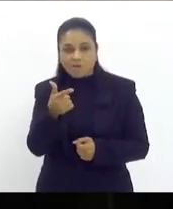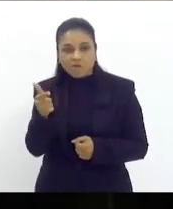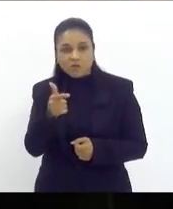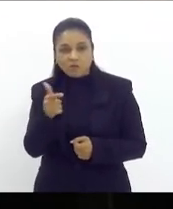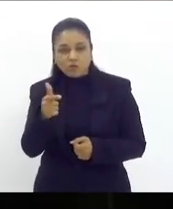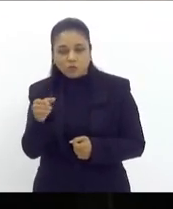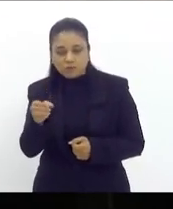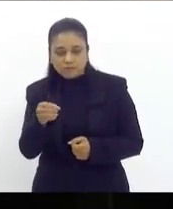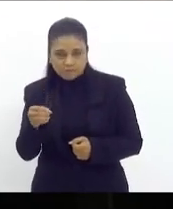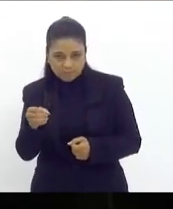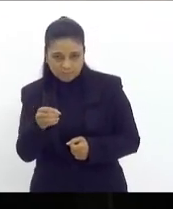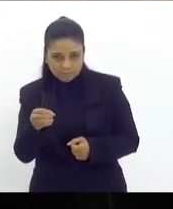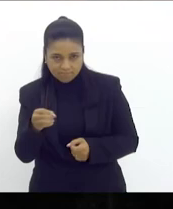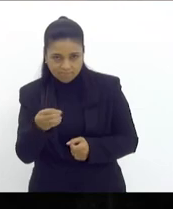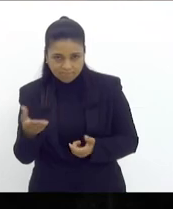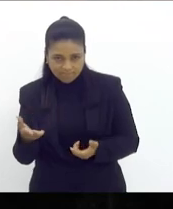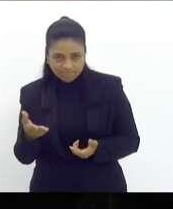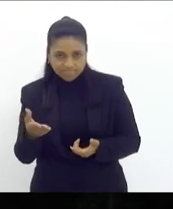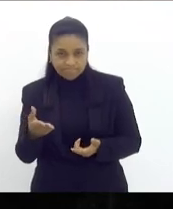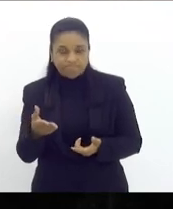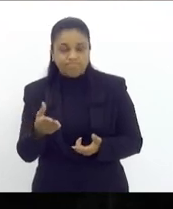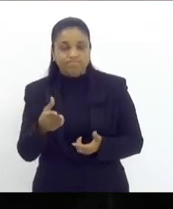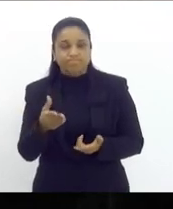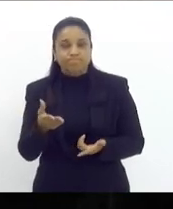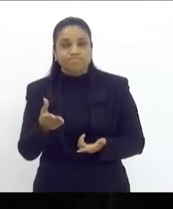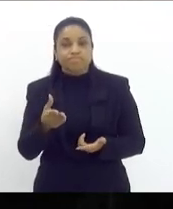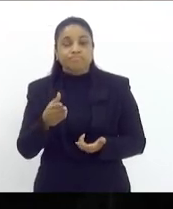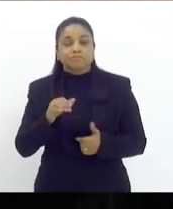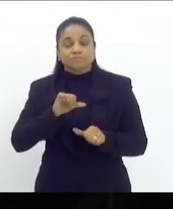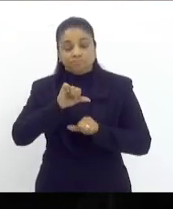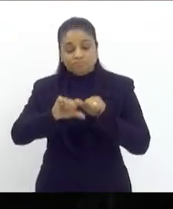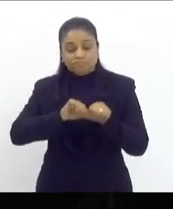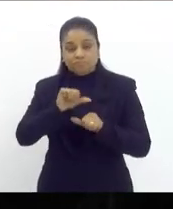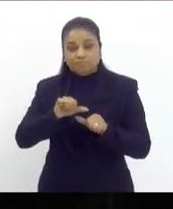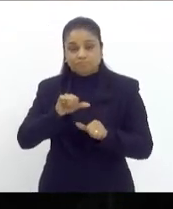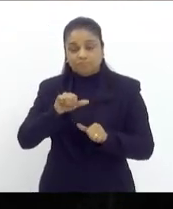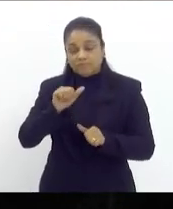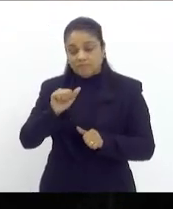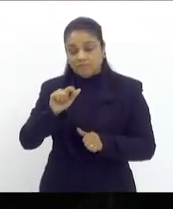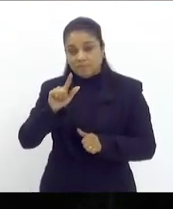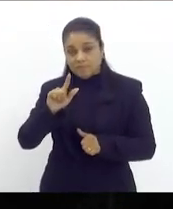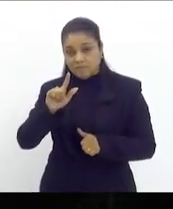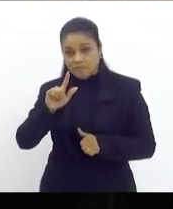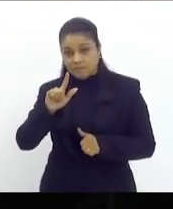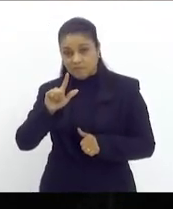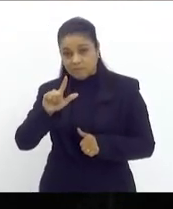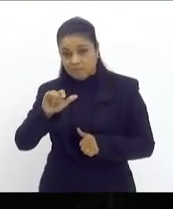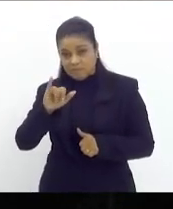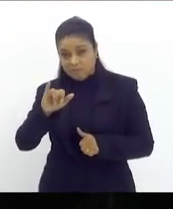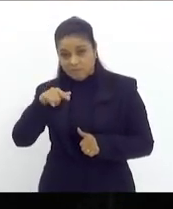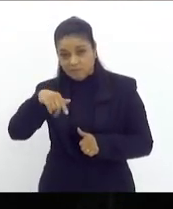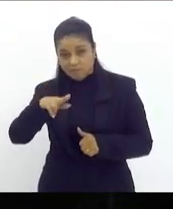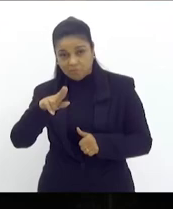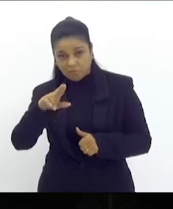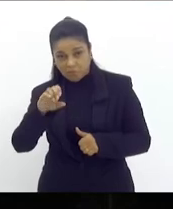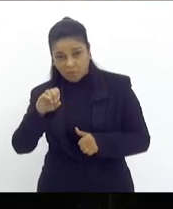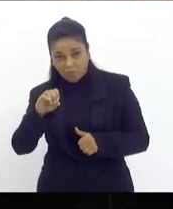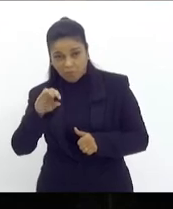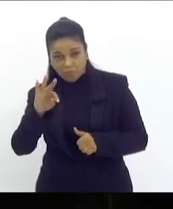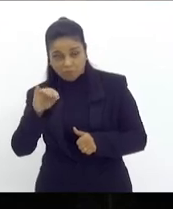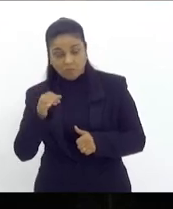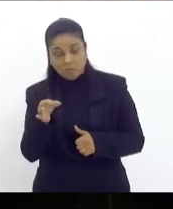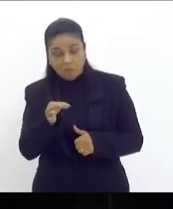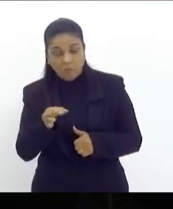centavos transformaram a alíquota em moeda isso corresponde uma ordem de